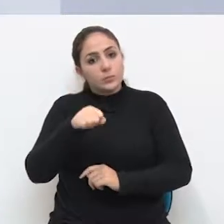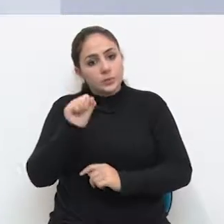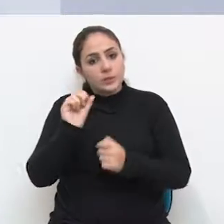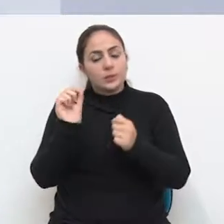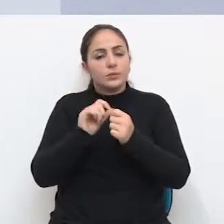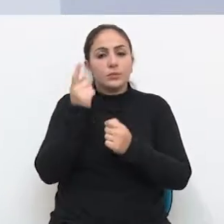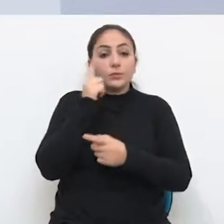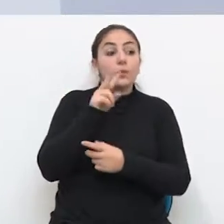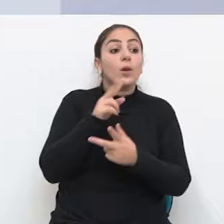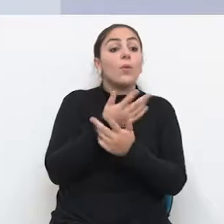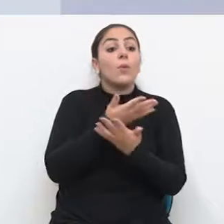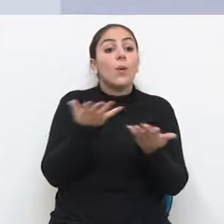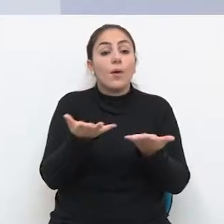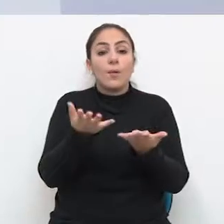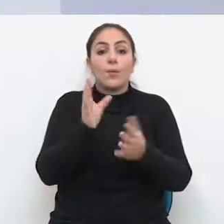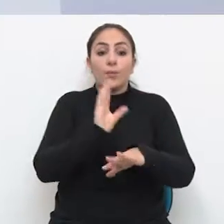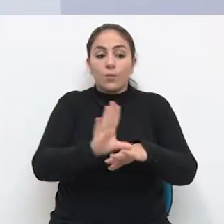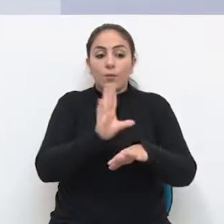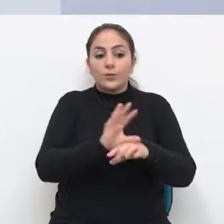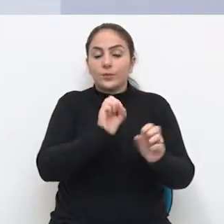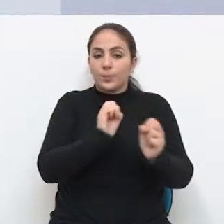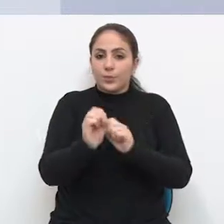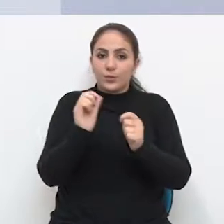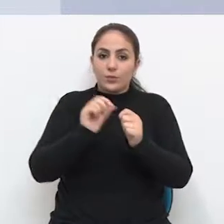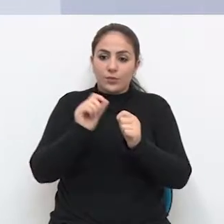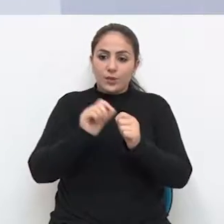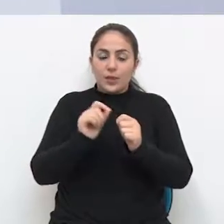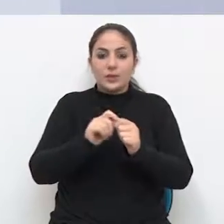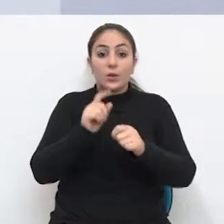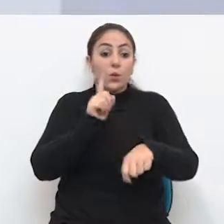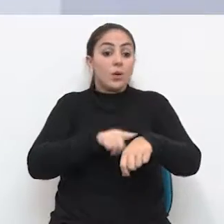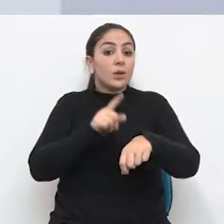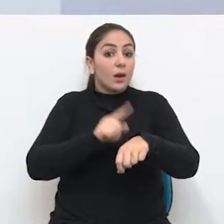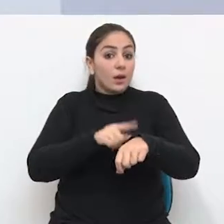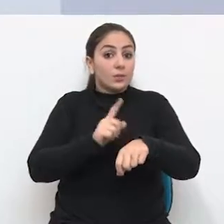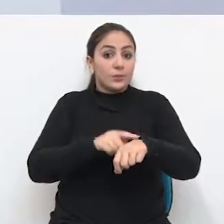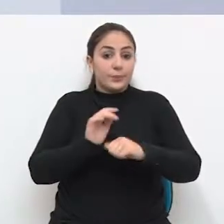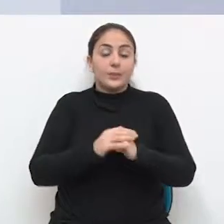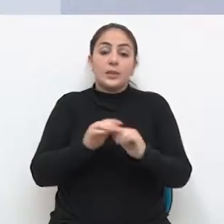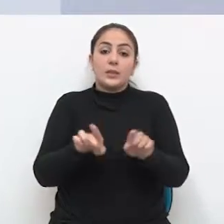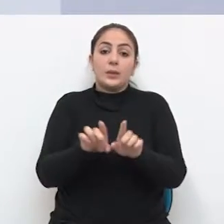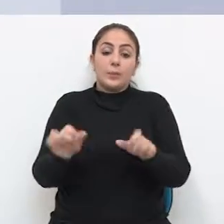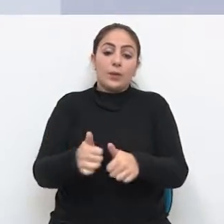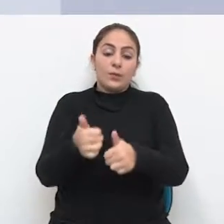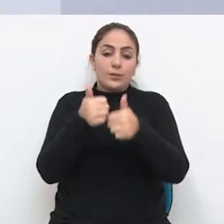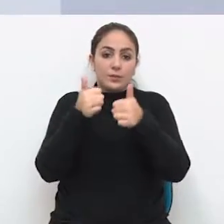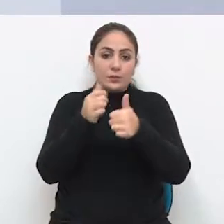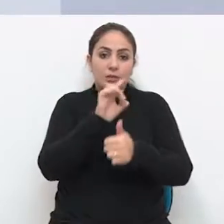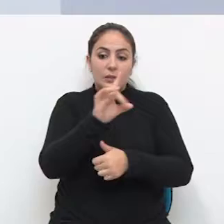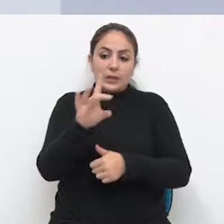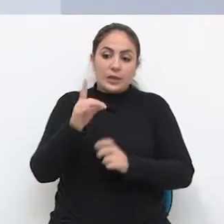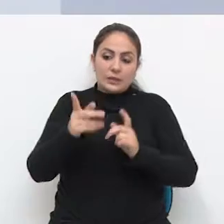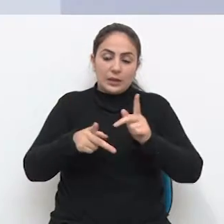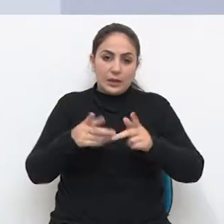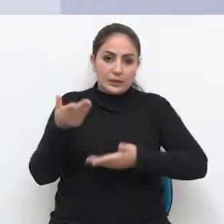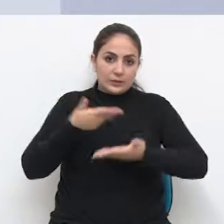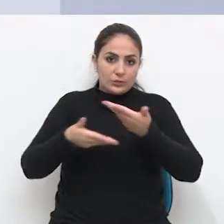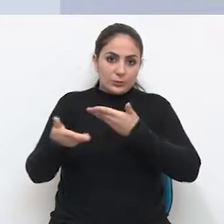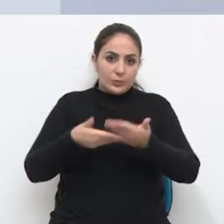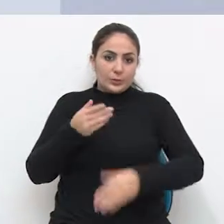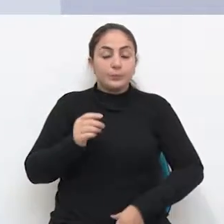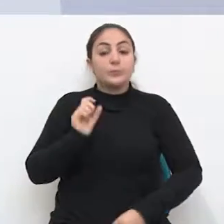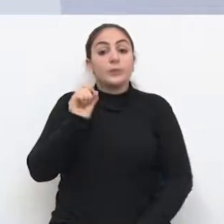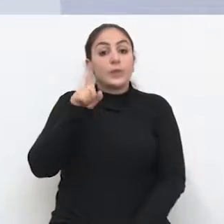sim, ver quais os cursos que podem serem oferecidos, a carga horária, e a qualificação para cada atendimento.